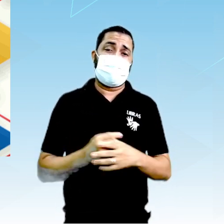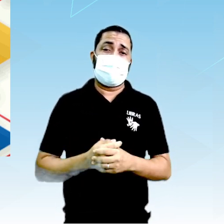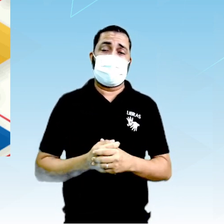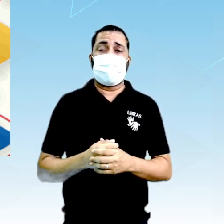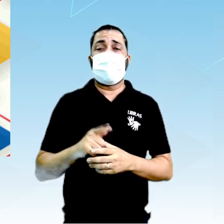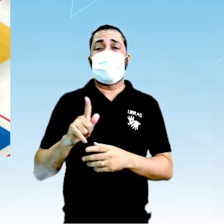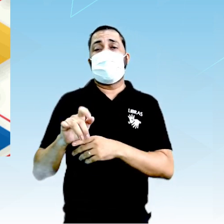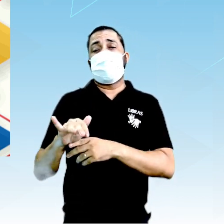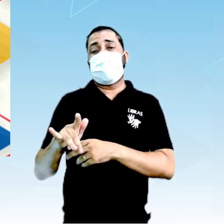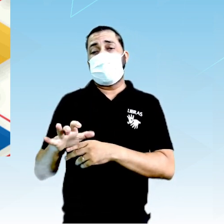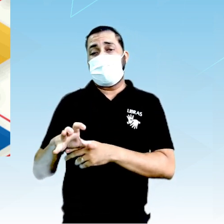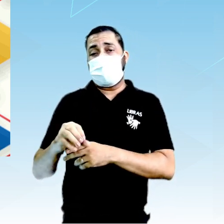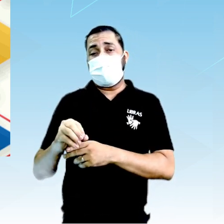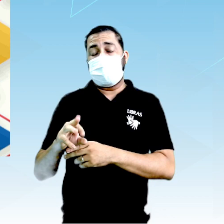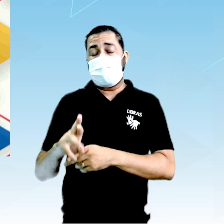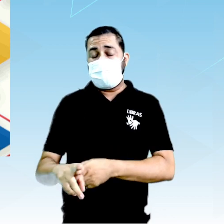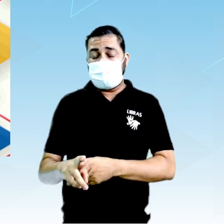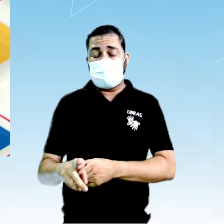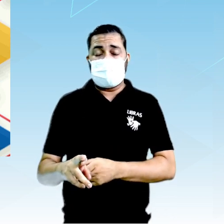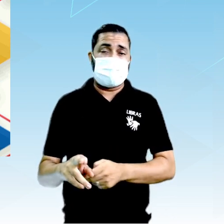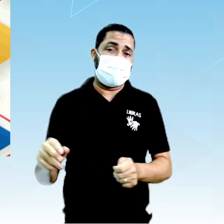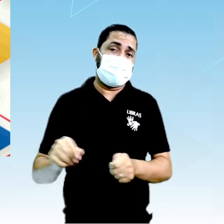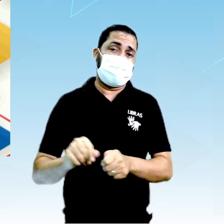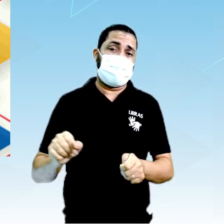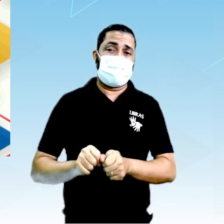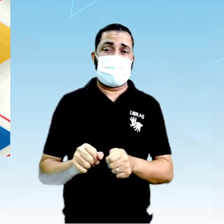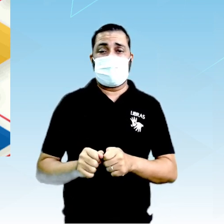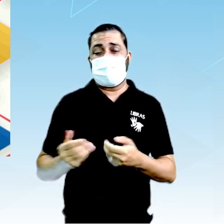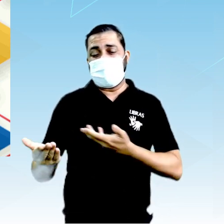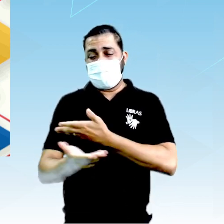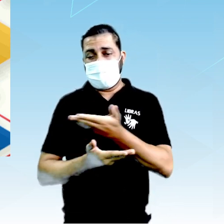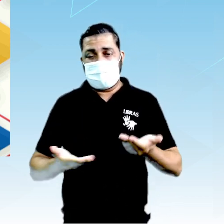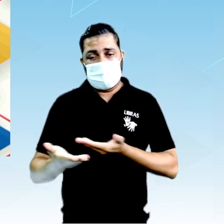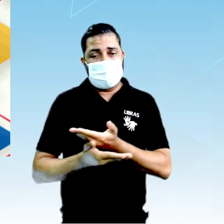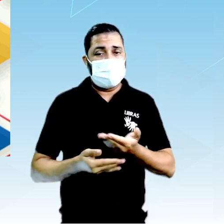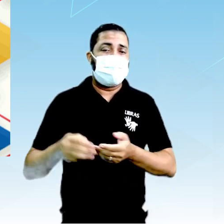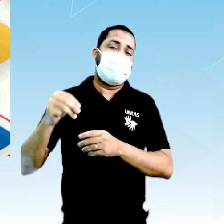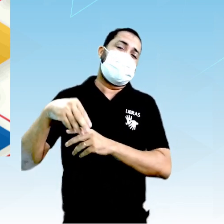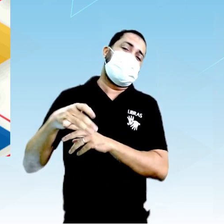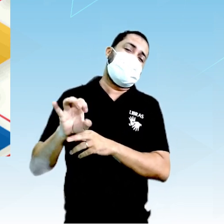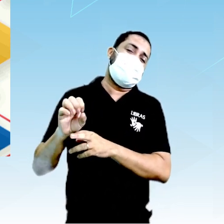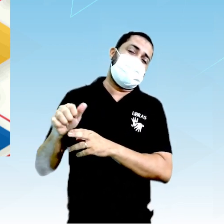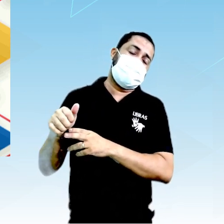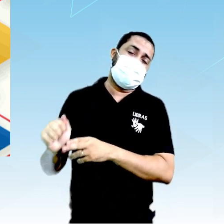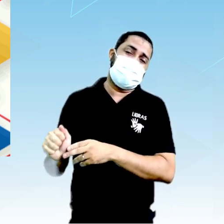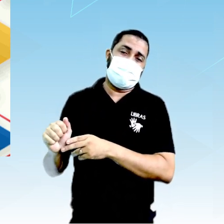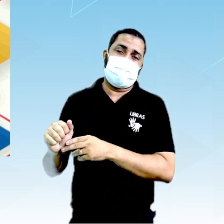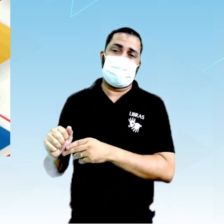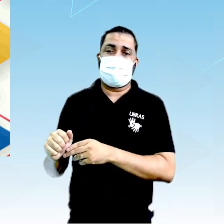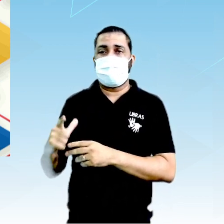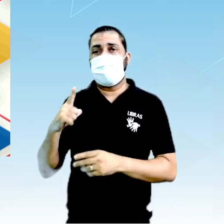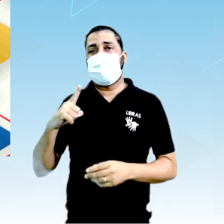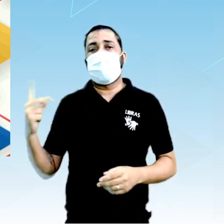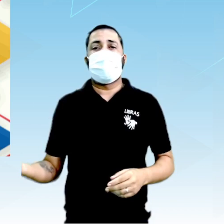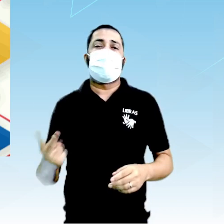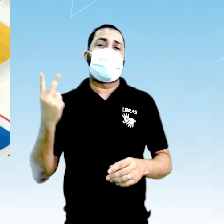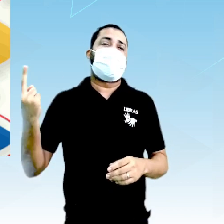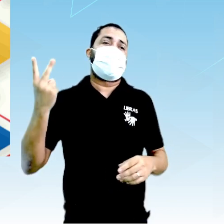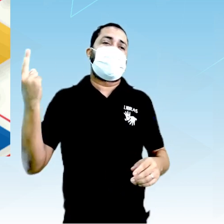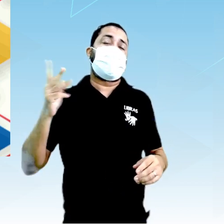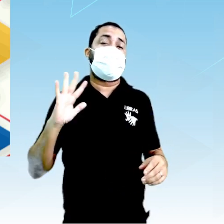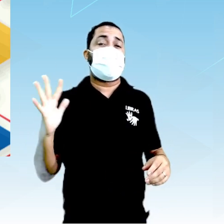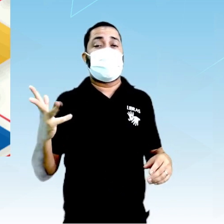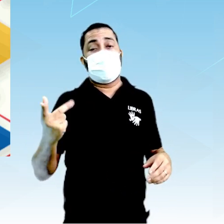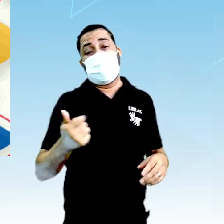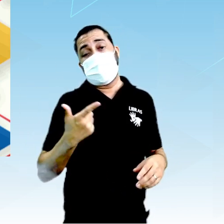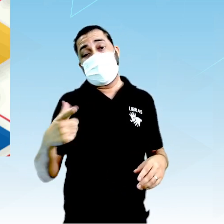Sack vai fazer uma pequena diferenciação e ao invés de relacionar com a massa, vai relacionar com o volume. Todas essas